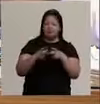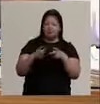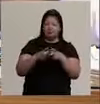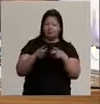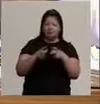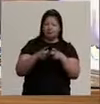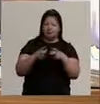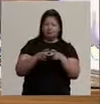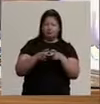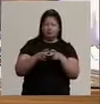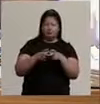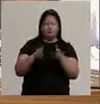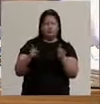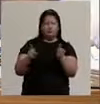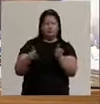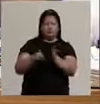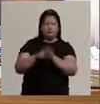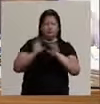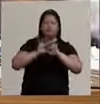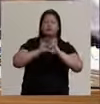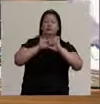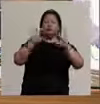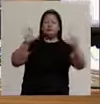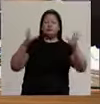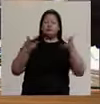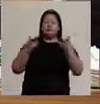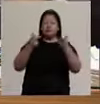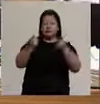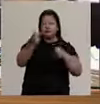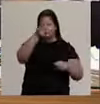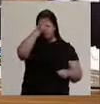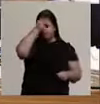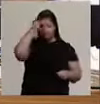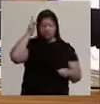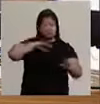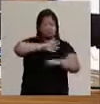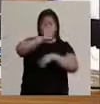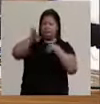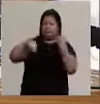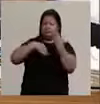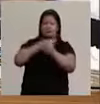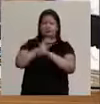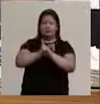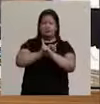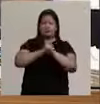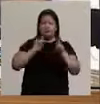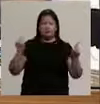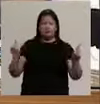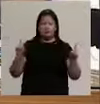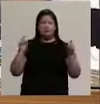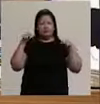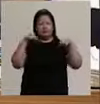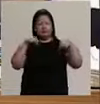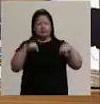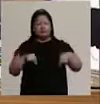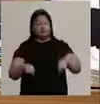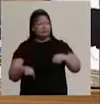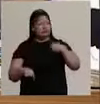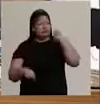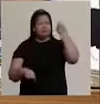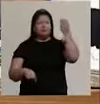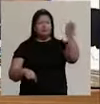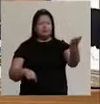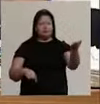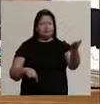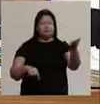não é assim que funciona. A casa é aberta para todos, mas para a baderna não. Nem do lado de cá e nem do